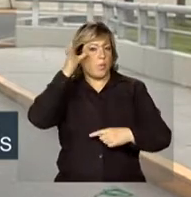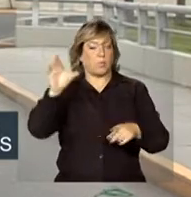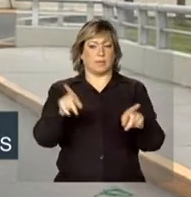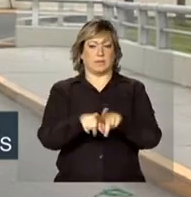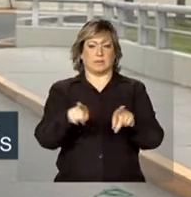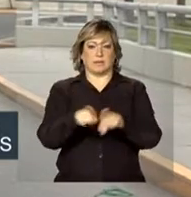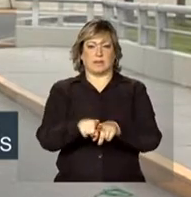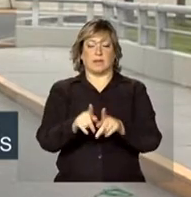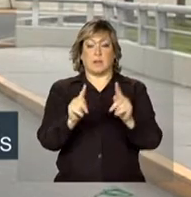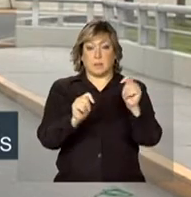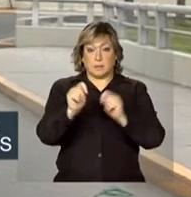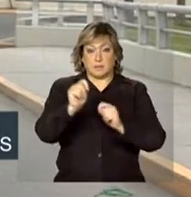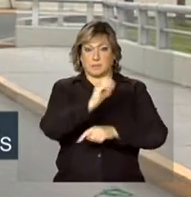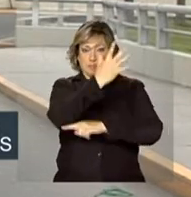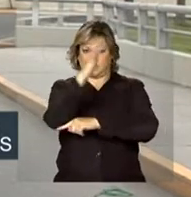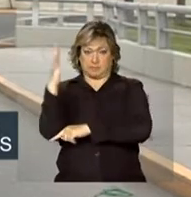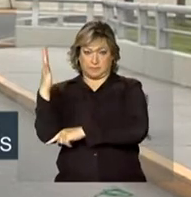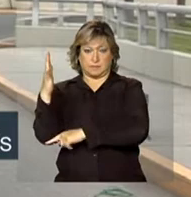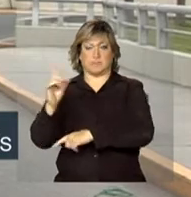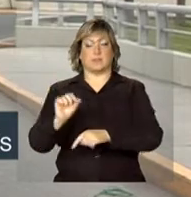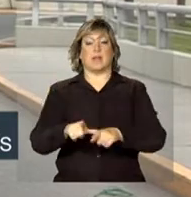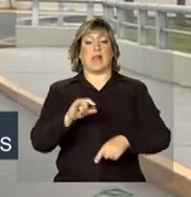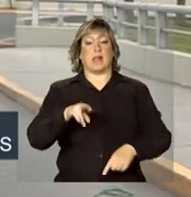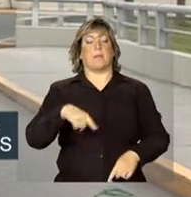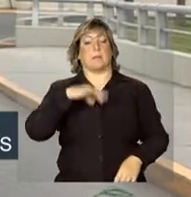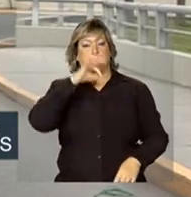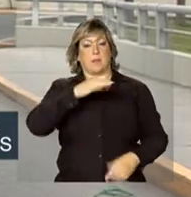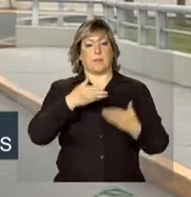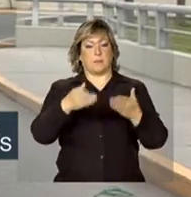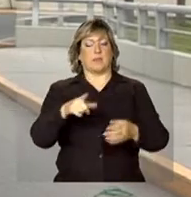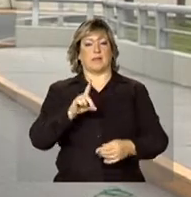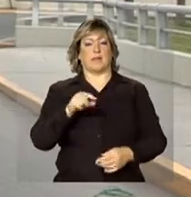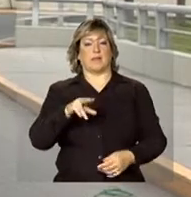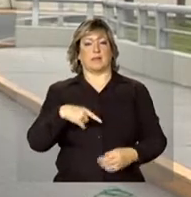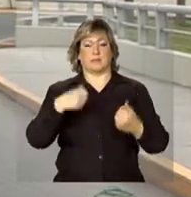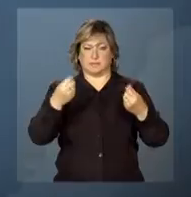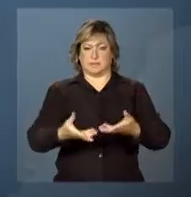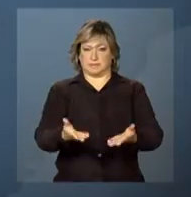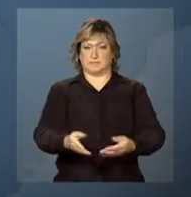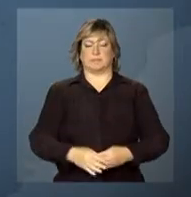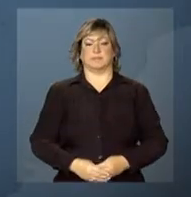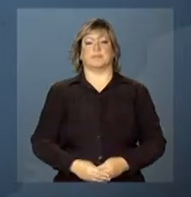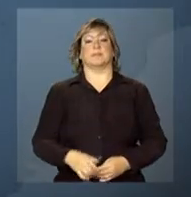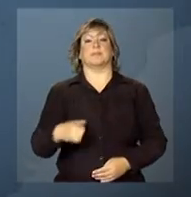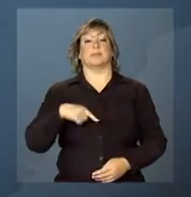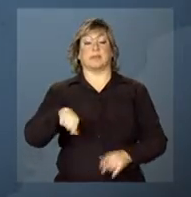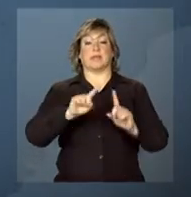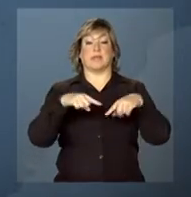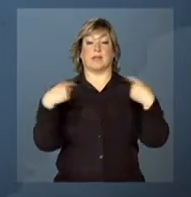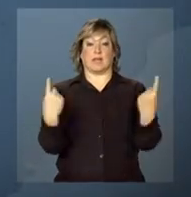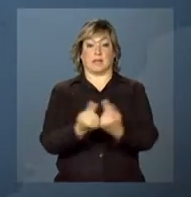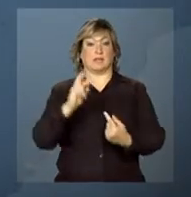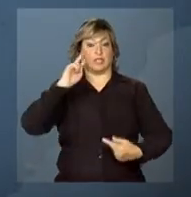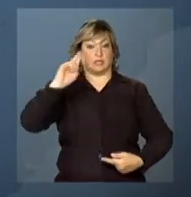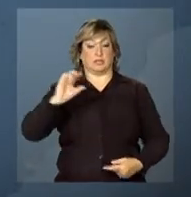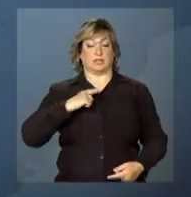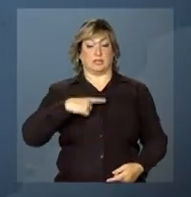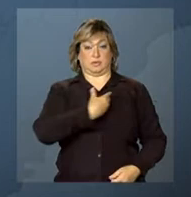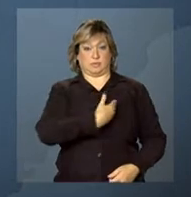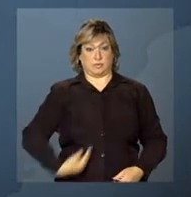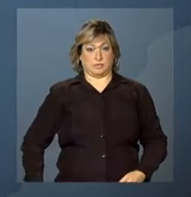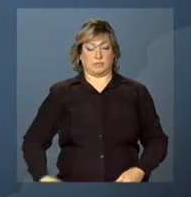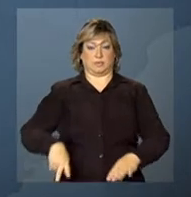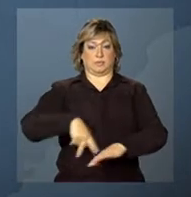de preservação do meio ambiente. De Lima, no Peru, Daniela Almeida. A reunião dos chefes de Estado e de